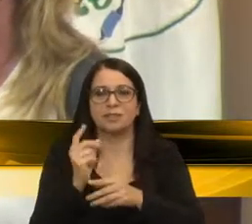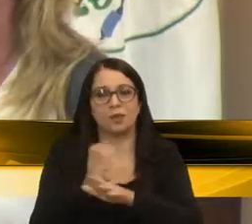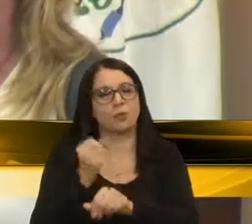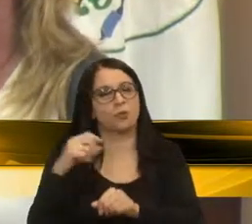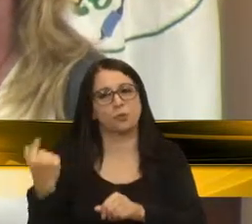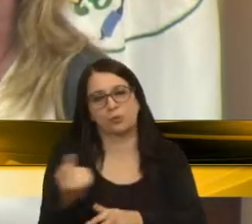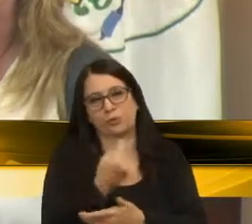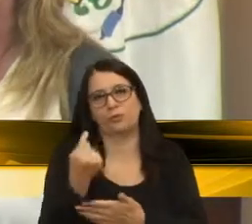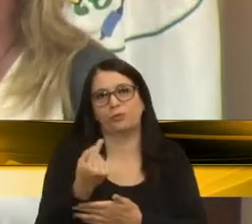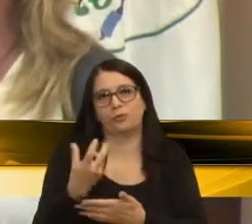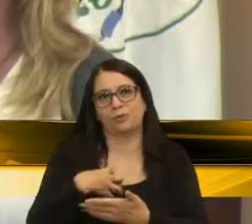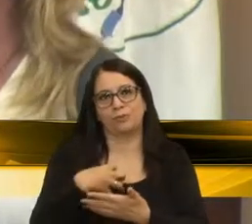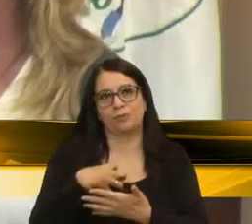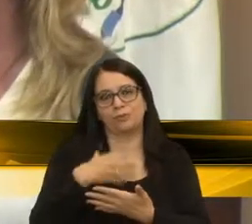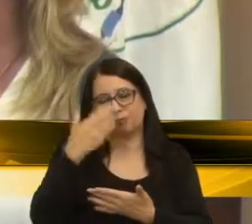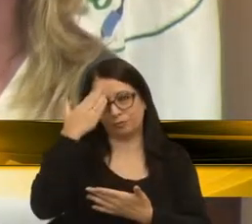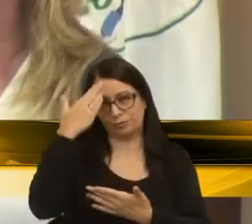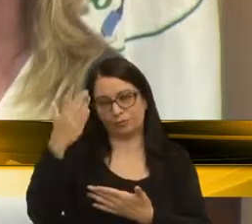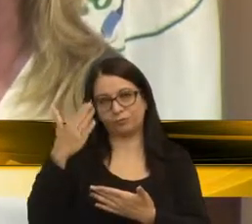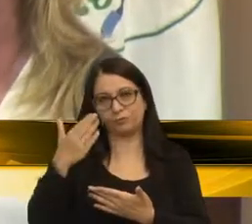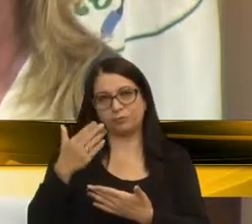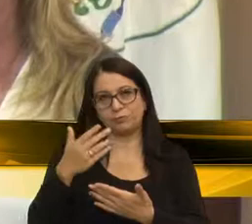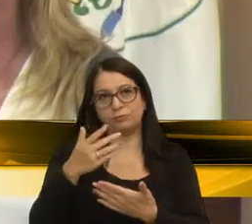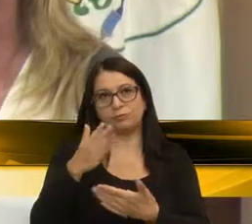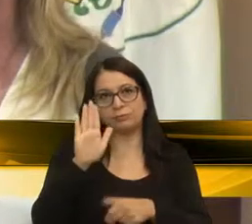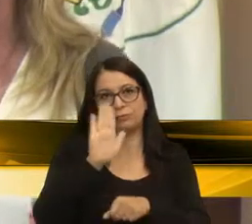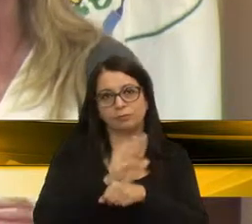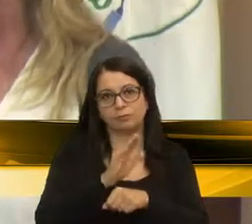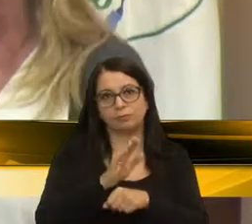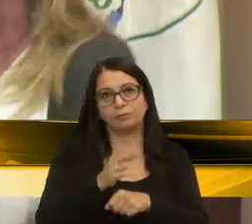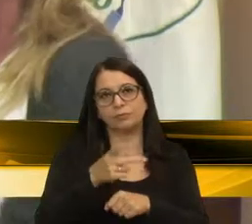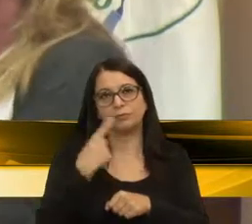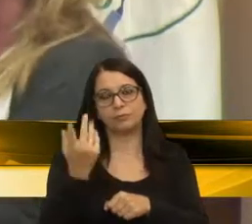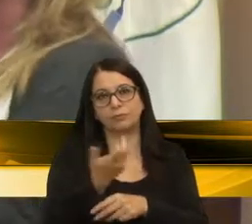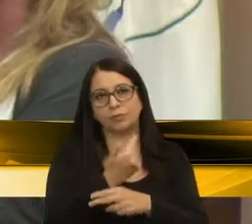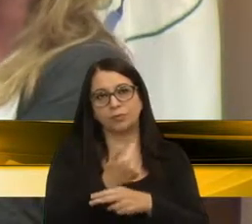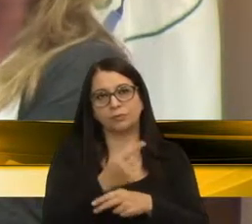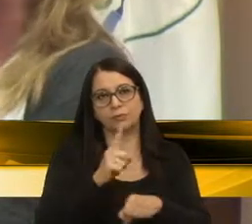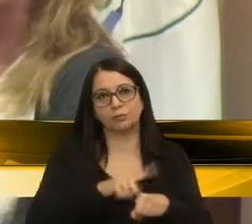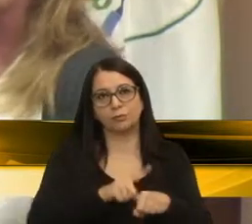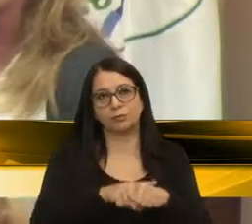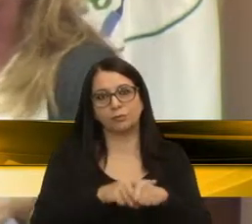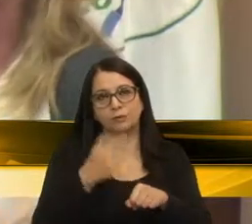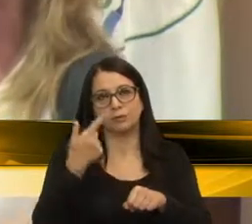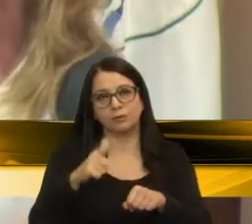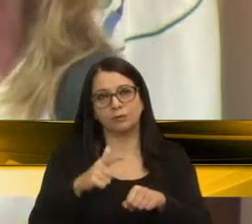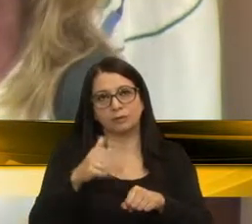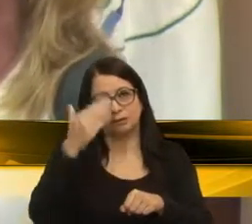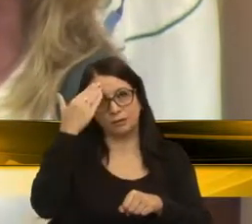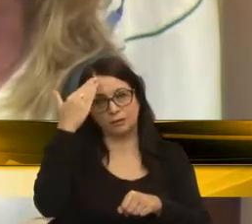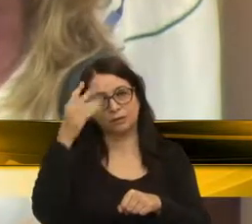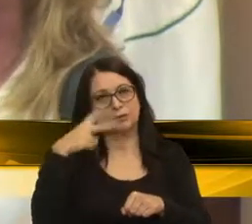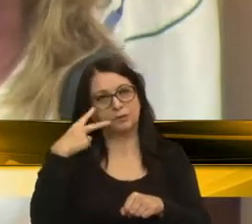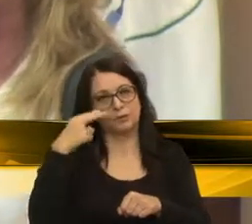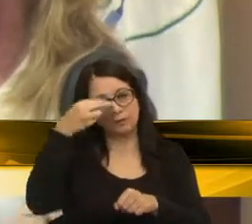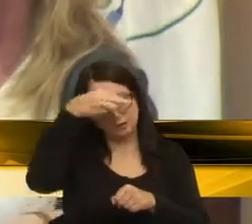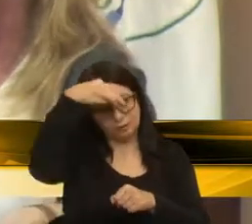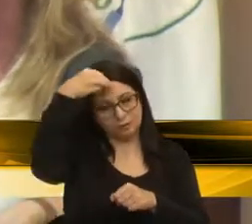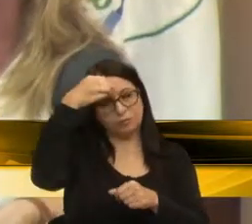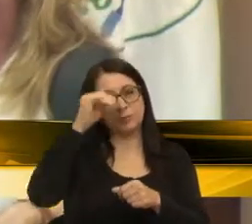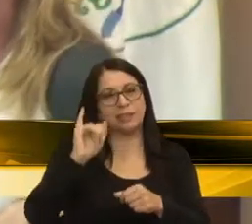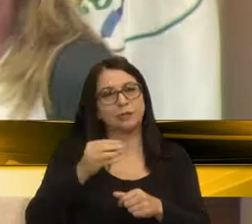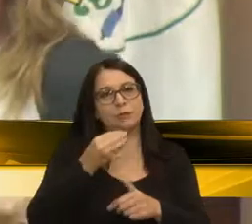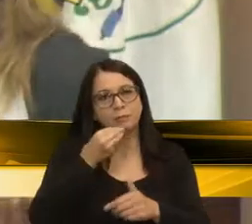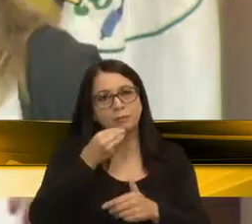de todas as formas. Muito obrigada pelas contribuições de vocês e pelo tempo, mais uma vez, eu te agradeço, vereador Kiko, a